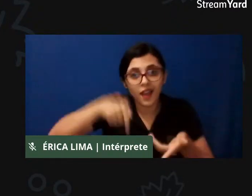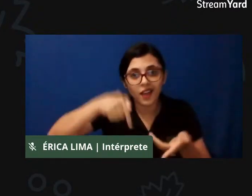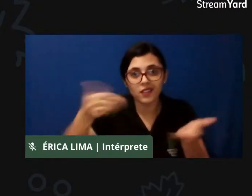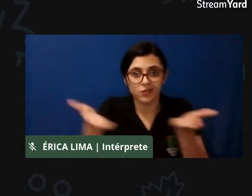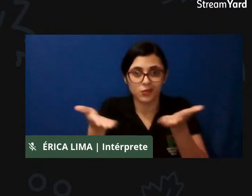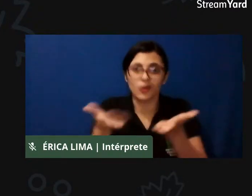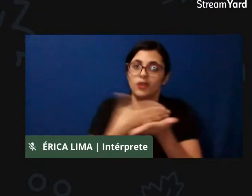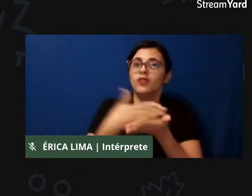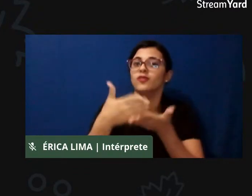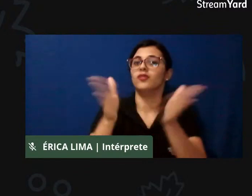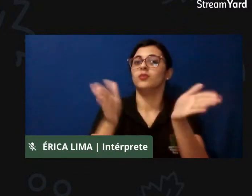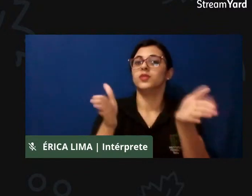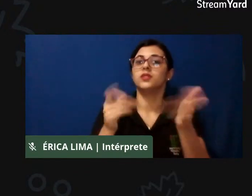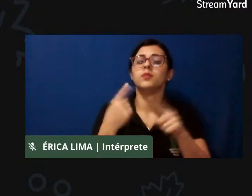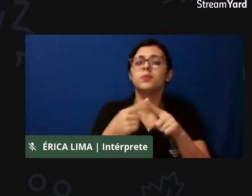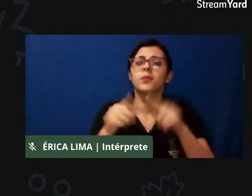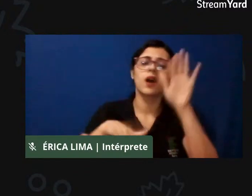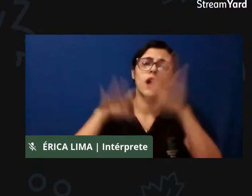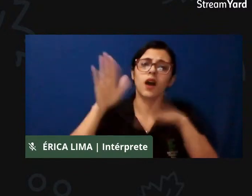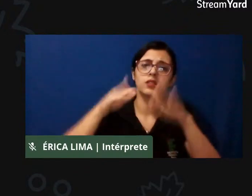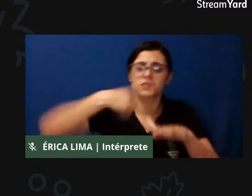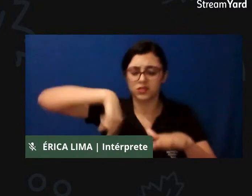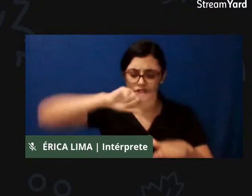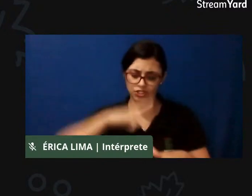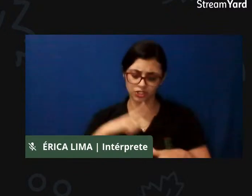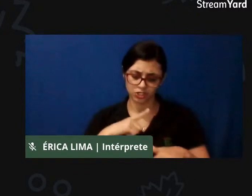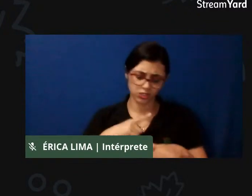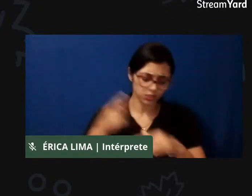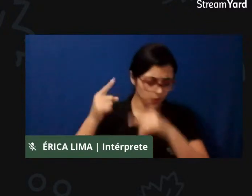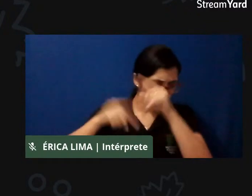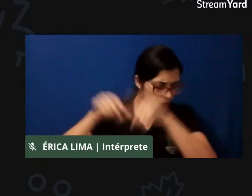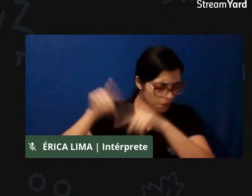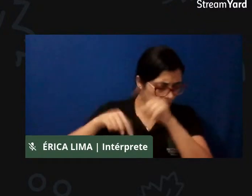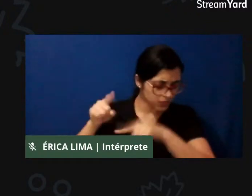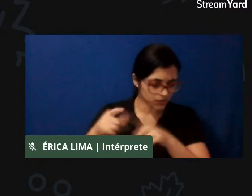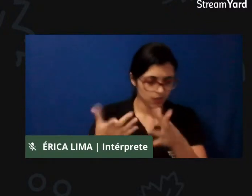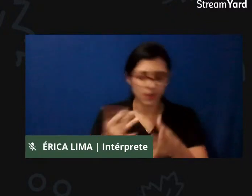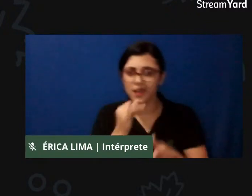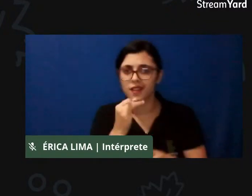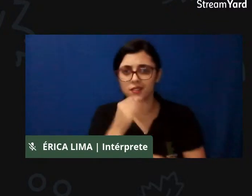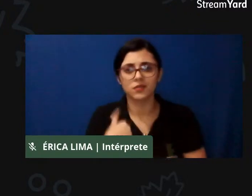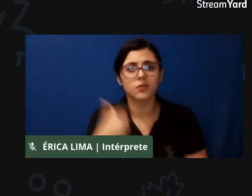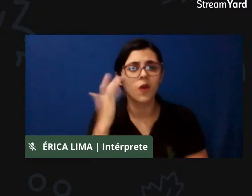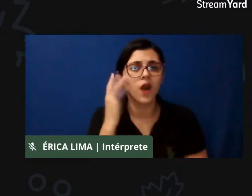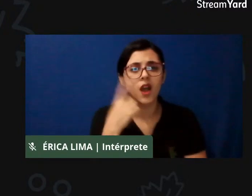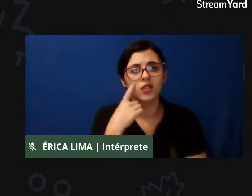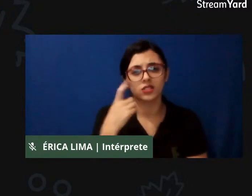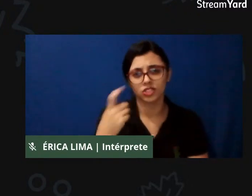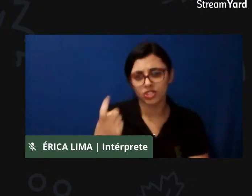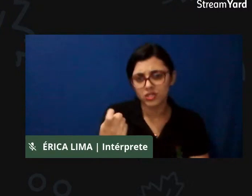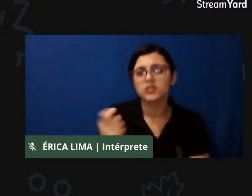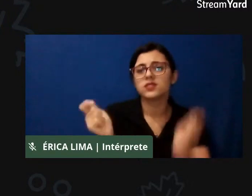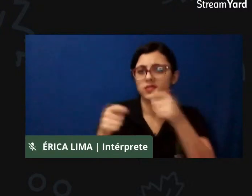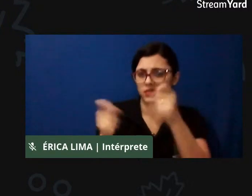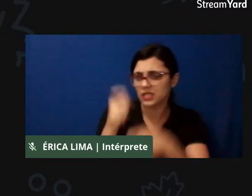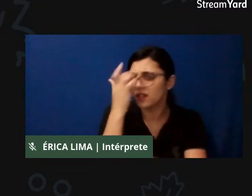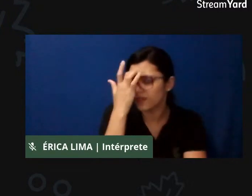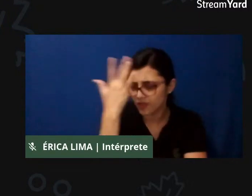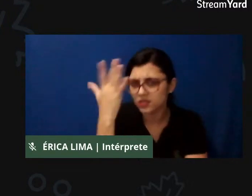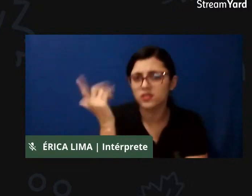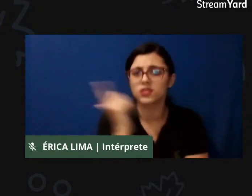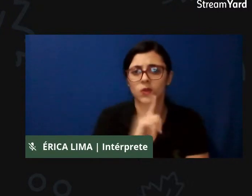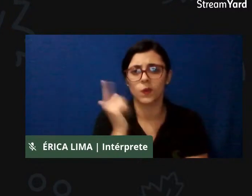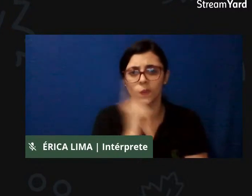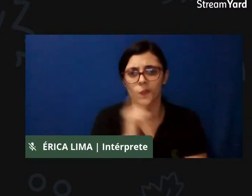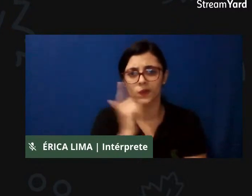a gente constrói um material, eu acho interessante, eu gosto de usar, acho que facilita também, mas eu